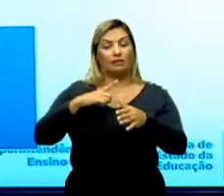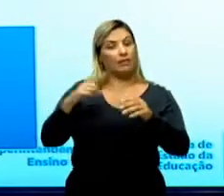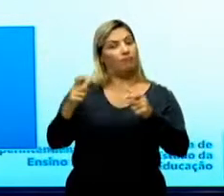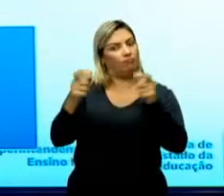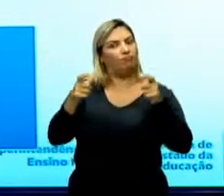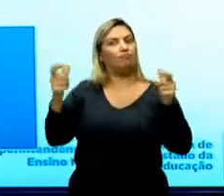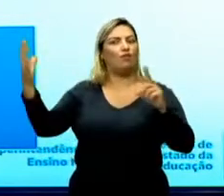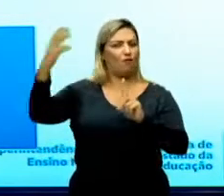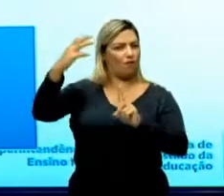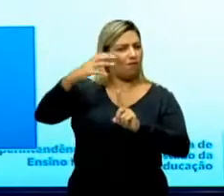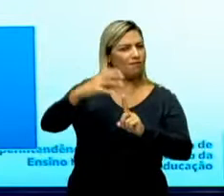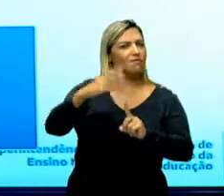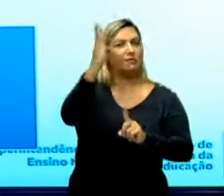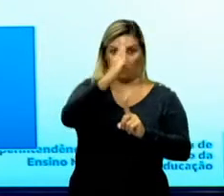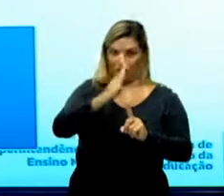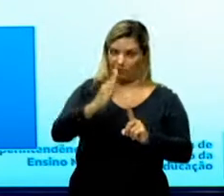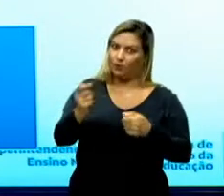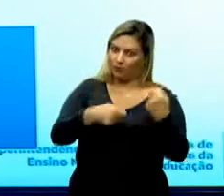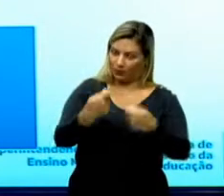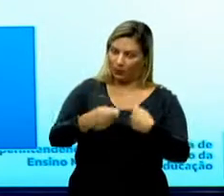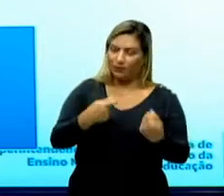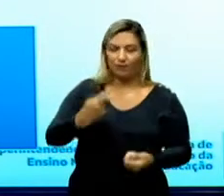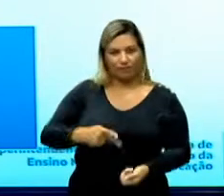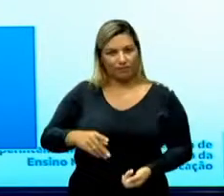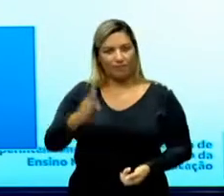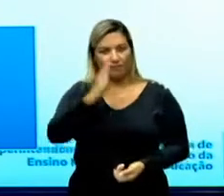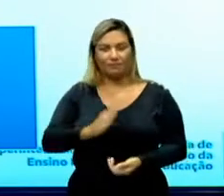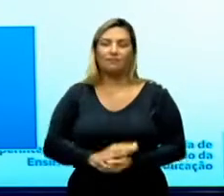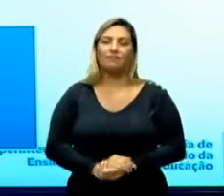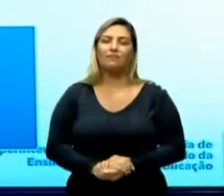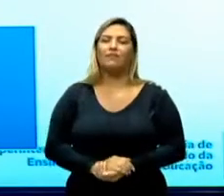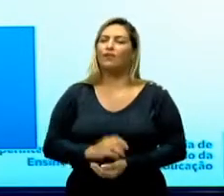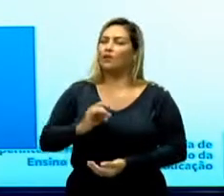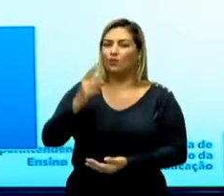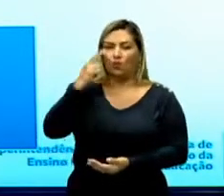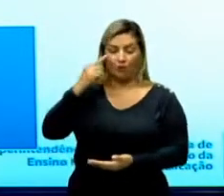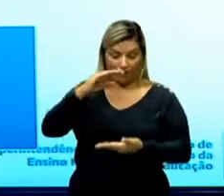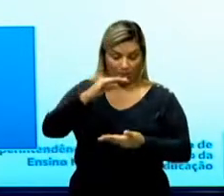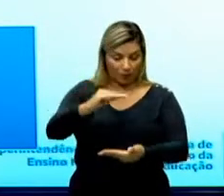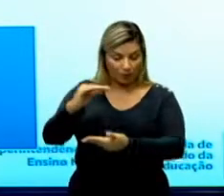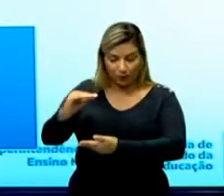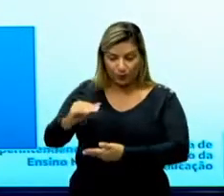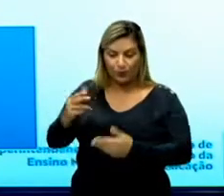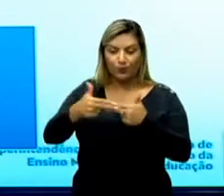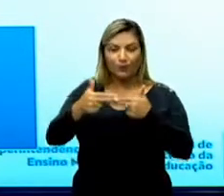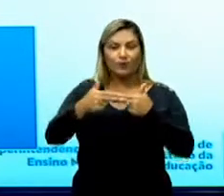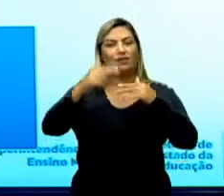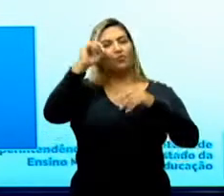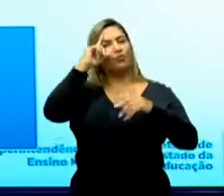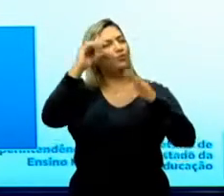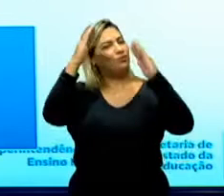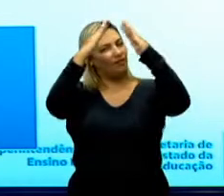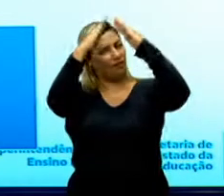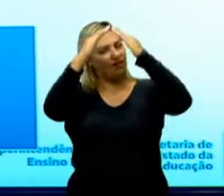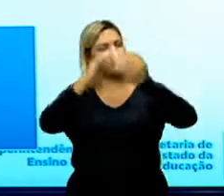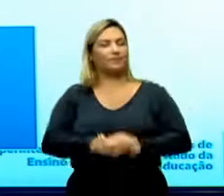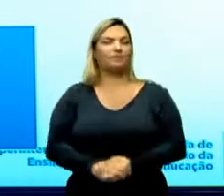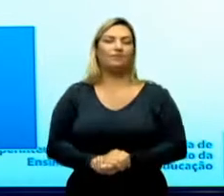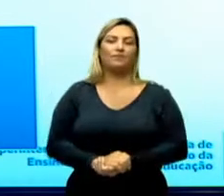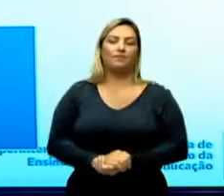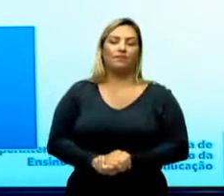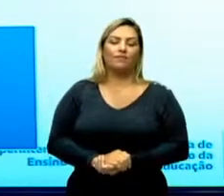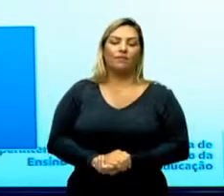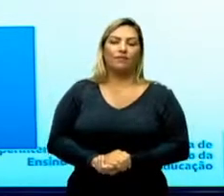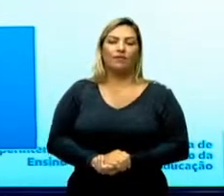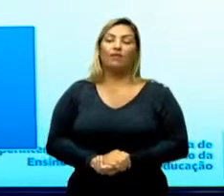enorme influência na nossa economia nacional. Basta a gente pegar os produtos que nós consumimos no cotidiano. Um